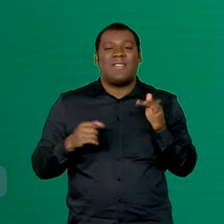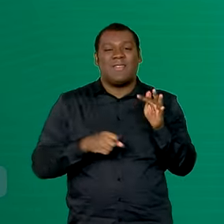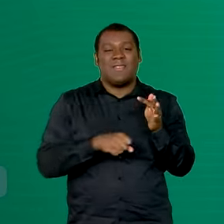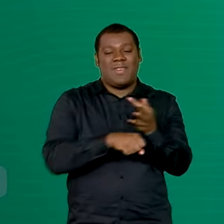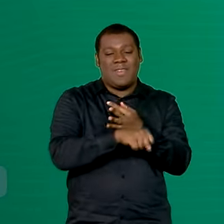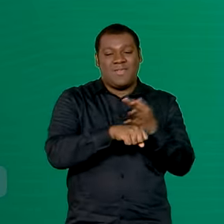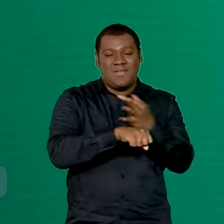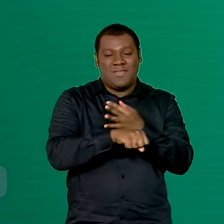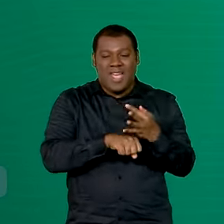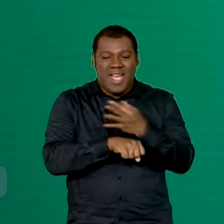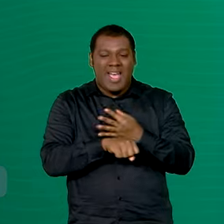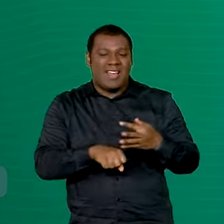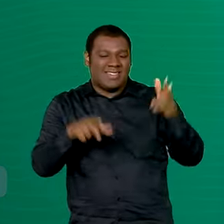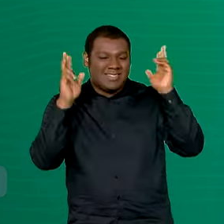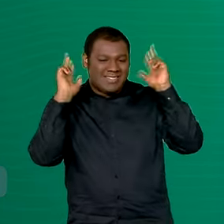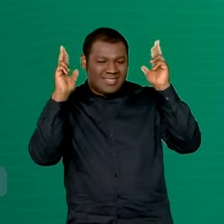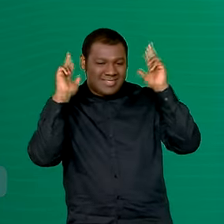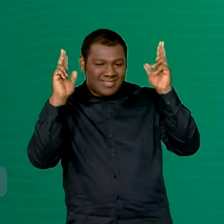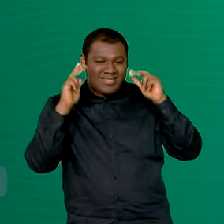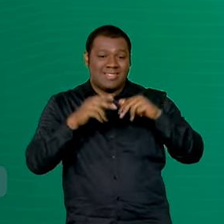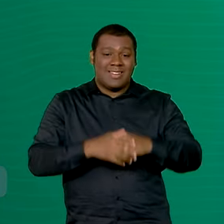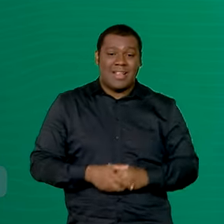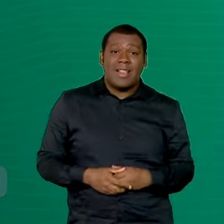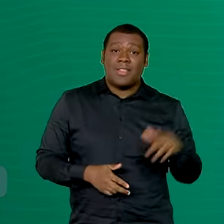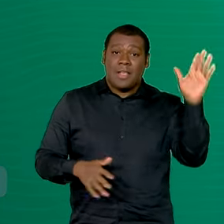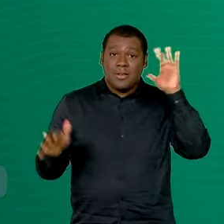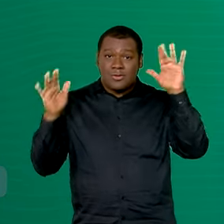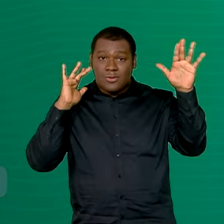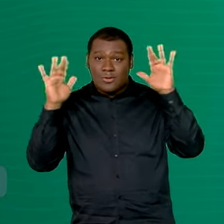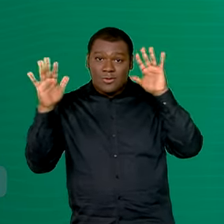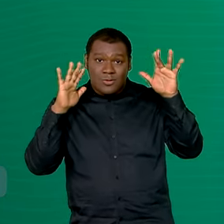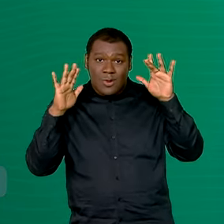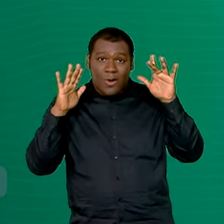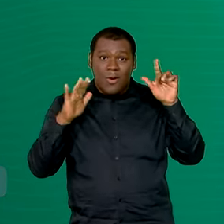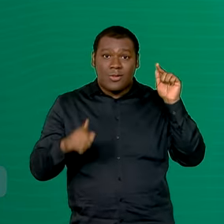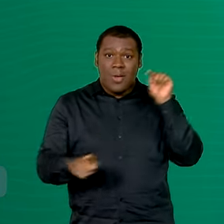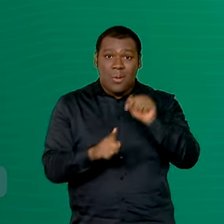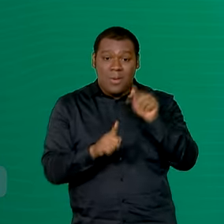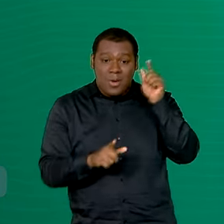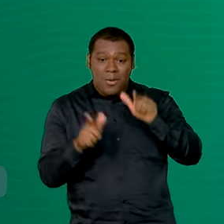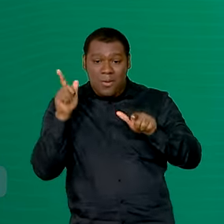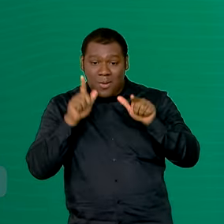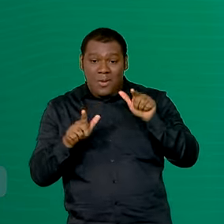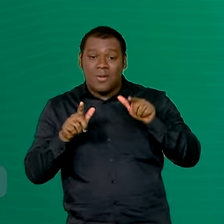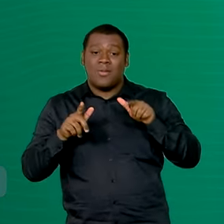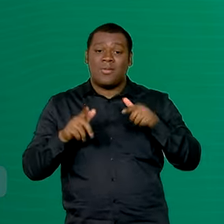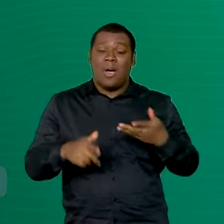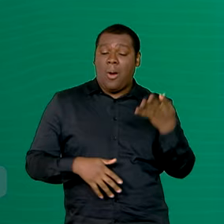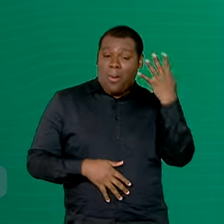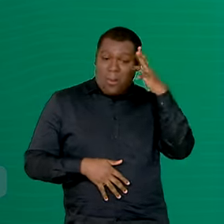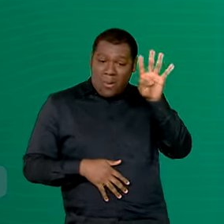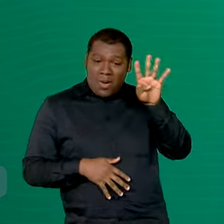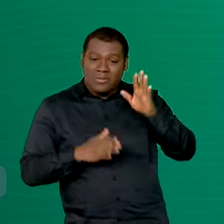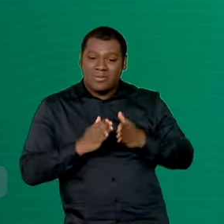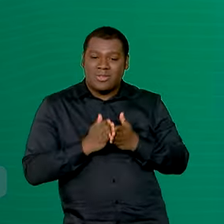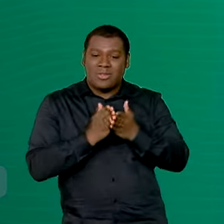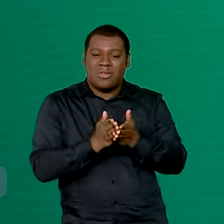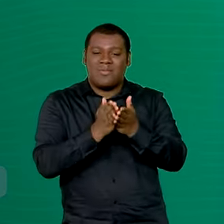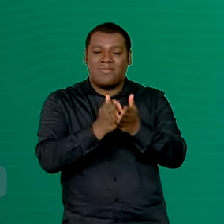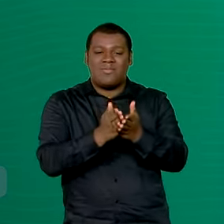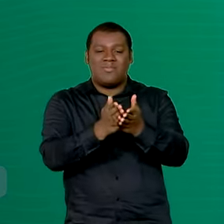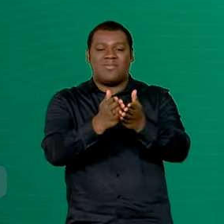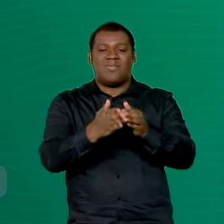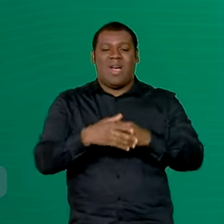março deste ano ela realizou um sonho fazer um cruzeiro no Brasil foram quatro dias de muita festa música